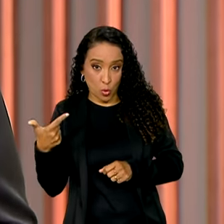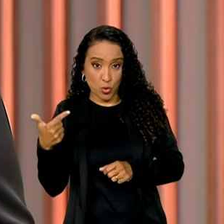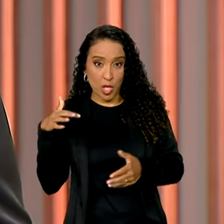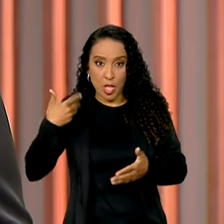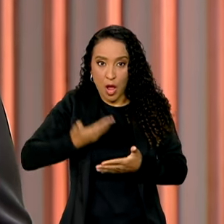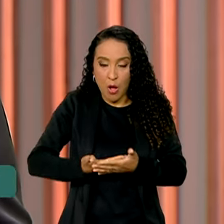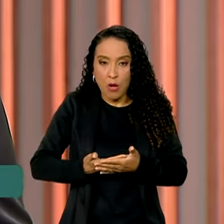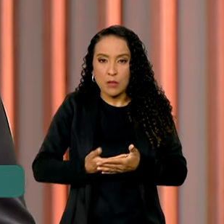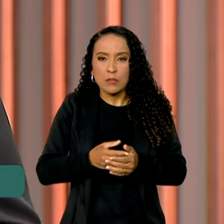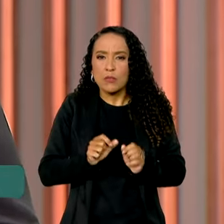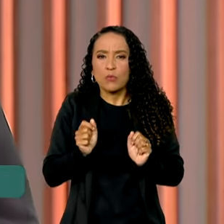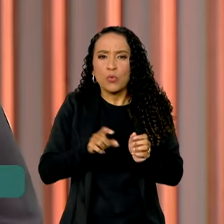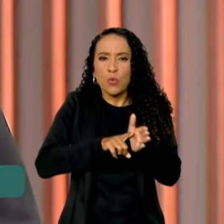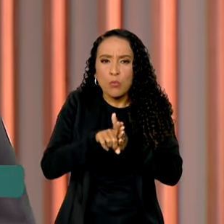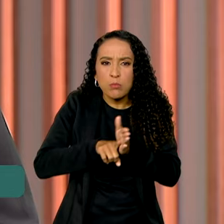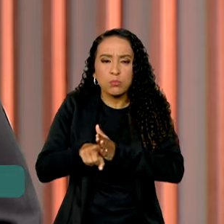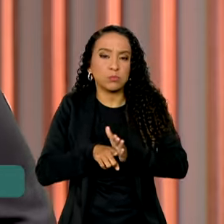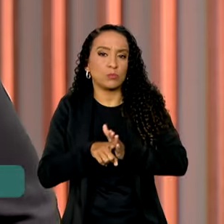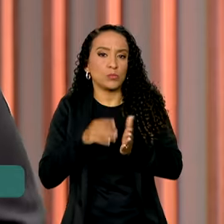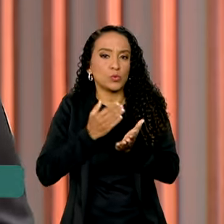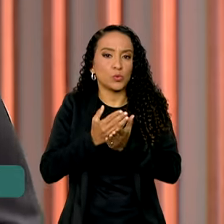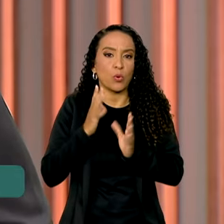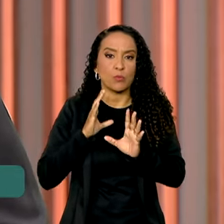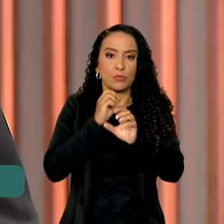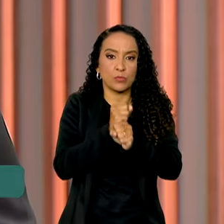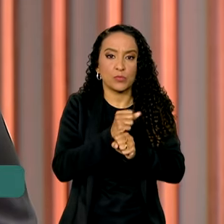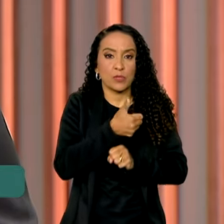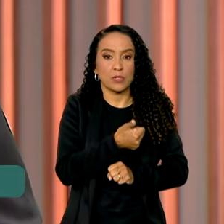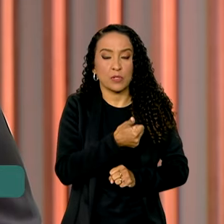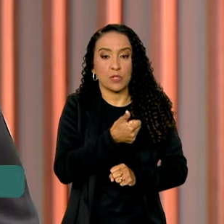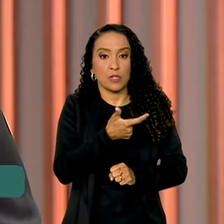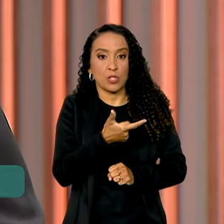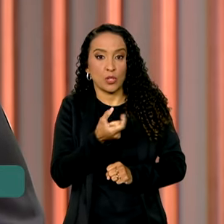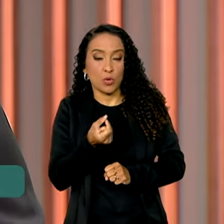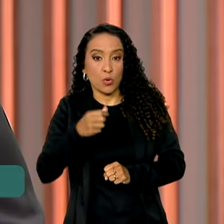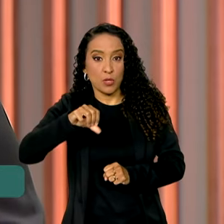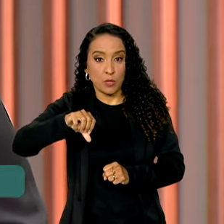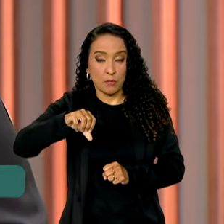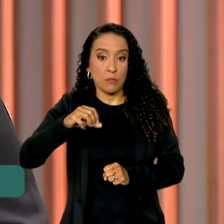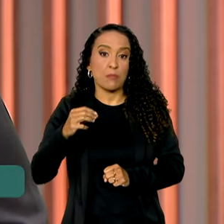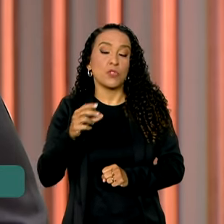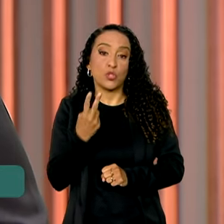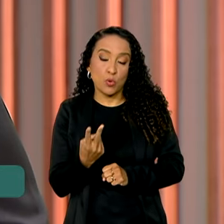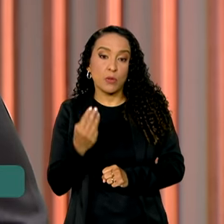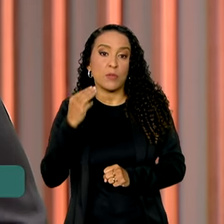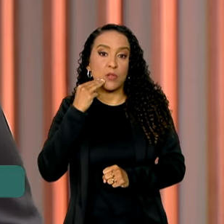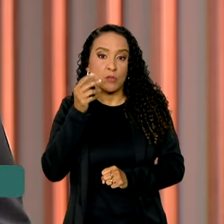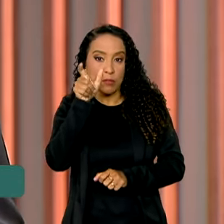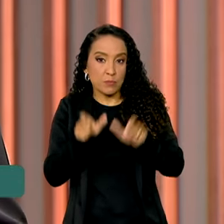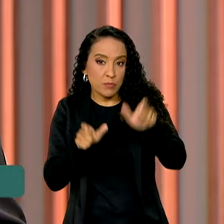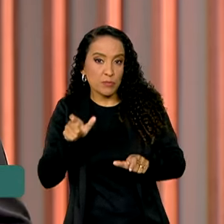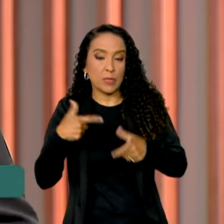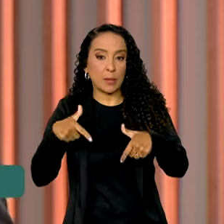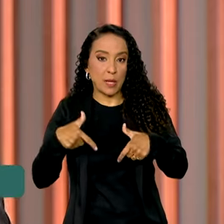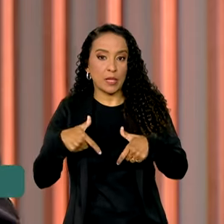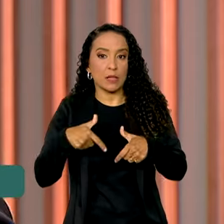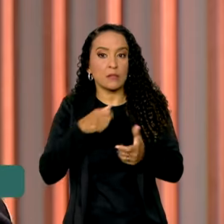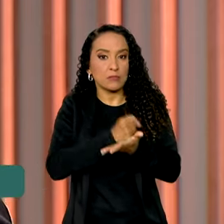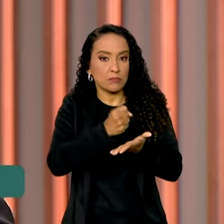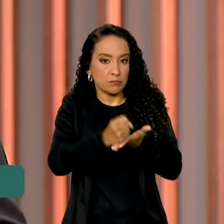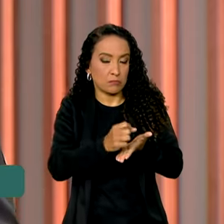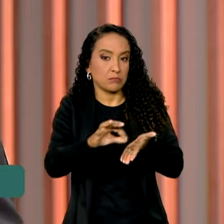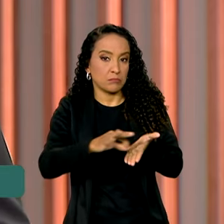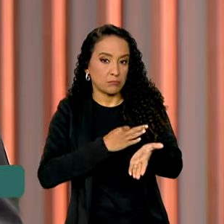quando o levantamento começou a ser feito. No total, são 102 milhões de trabalhadores no país considerando carteira